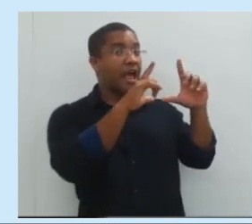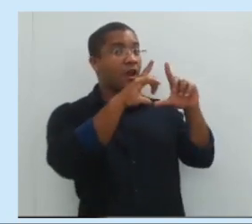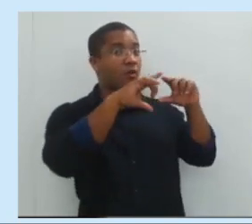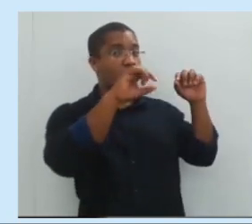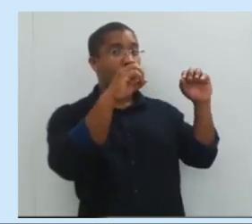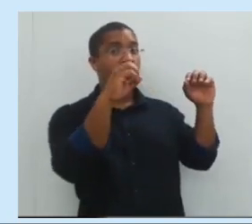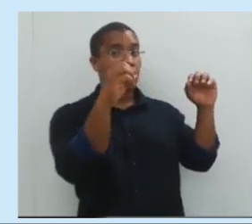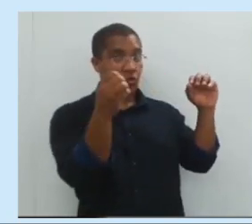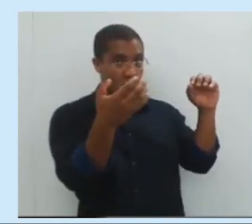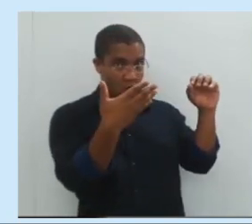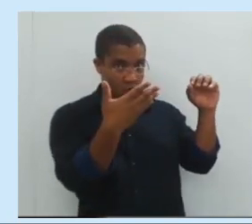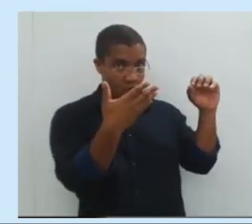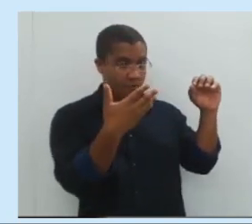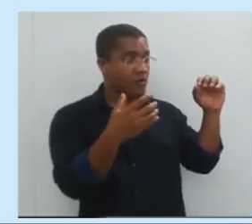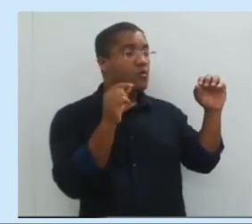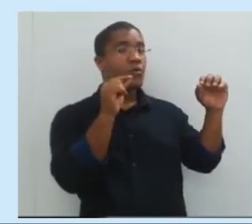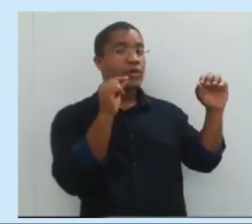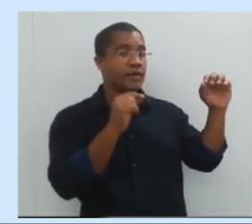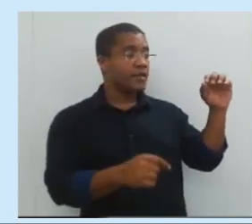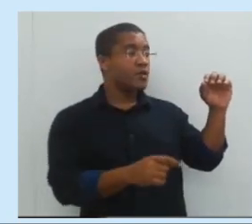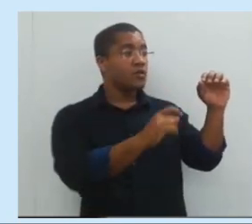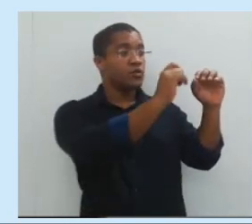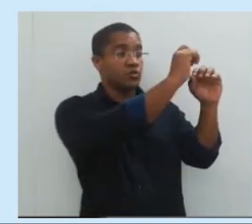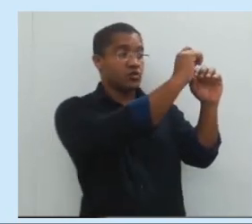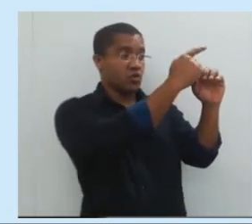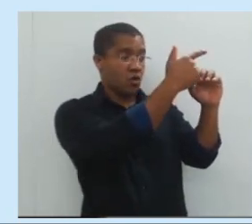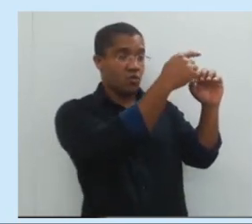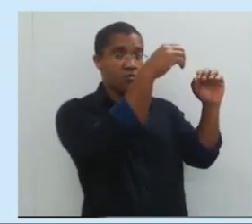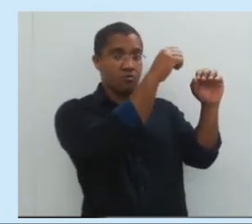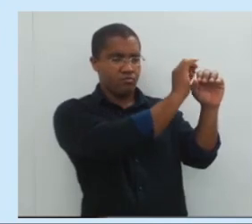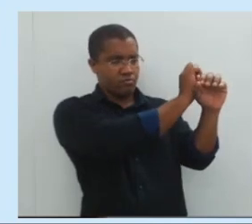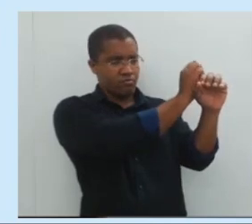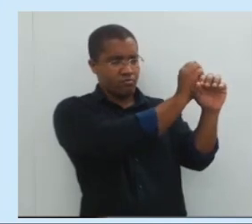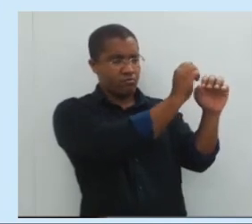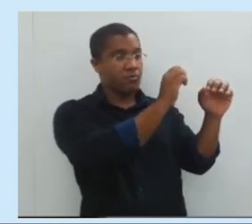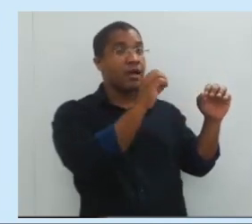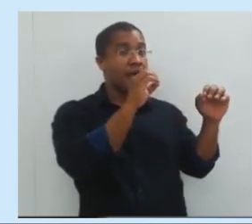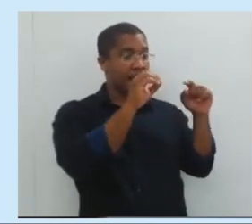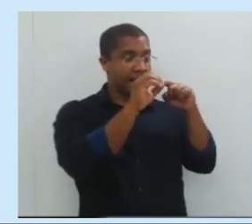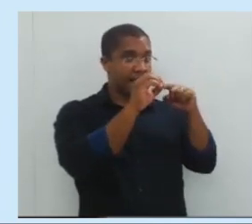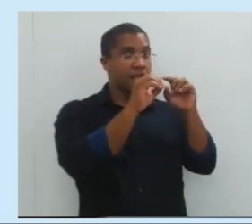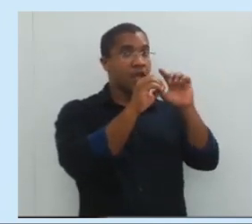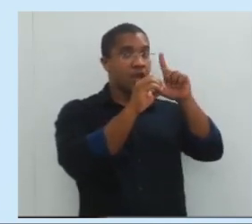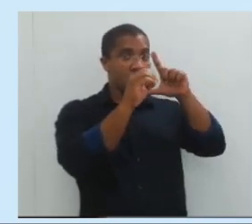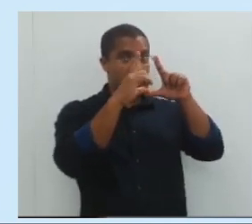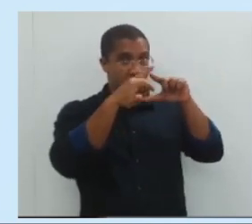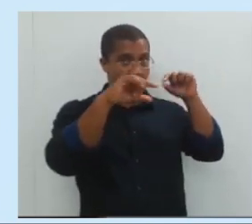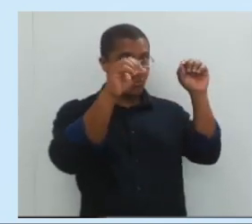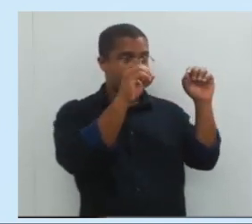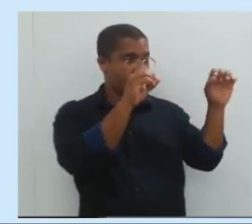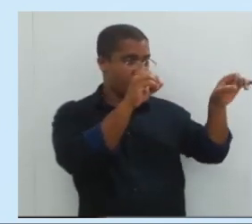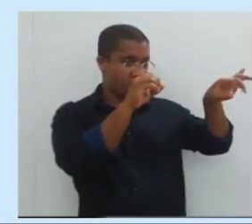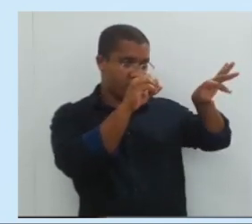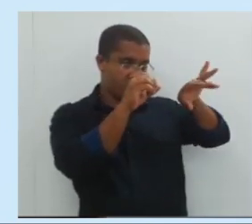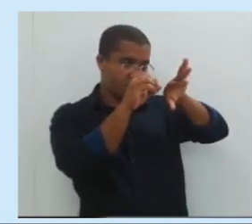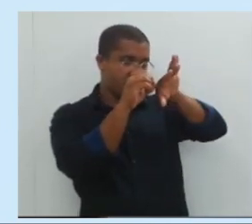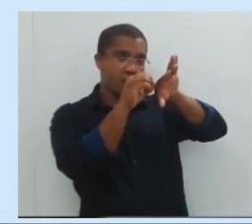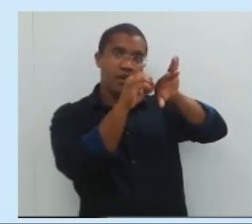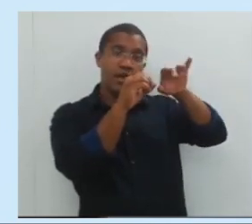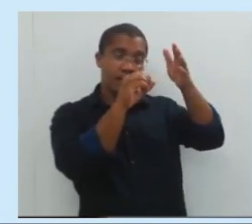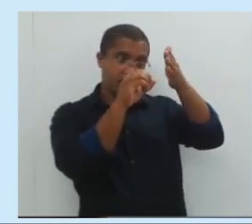nova é o seguinte. O sol tá iluminando uma face da lua.